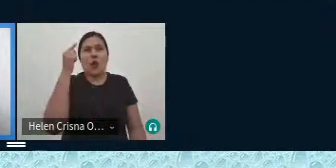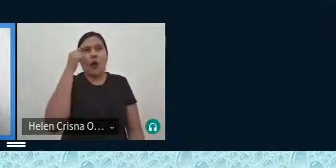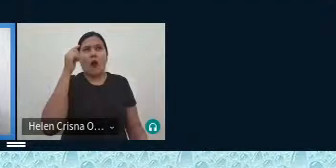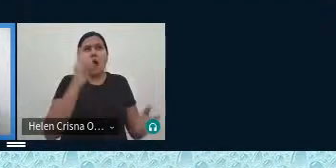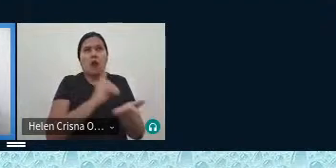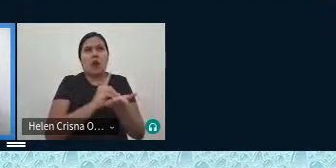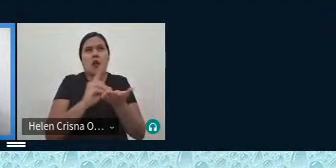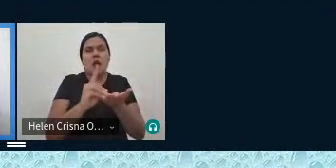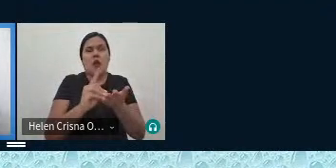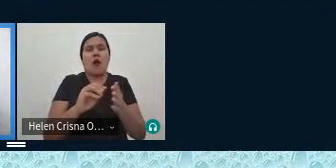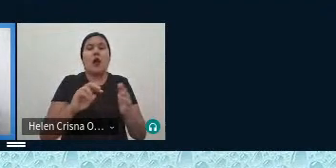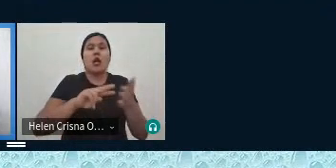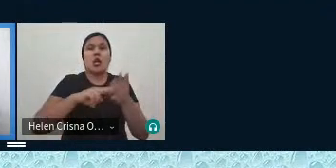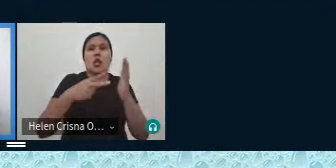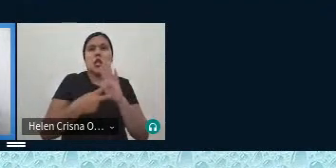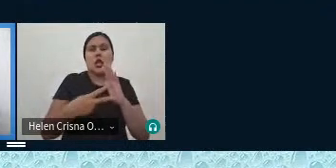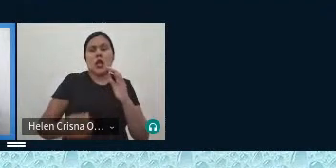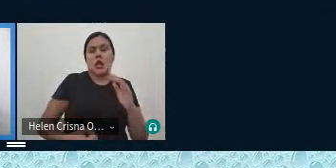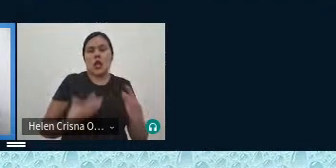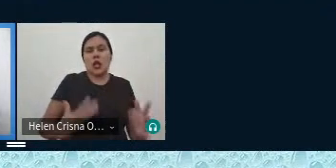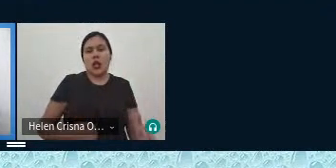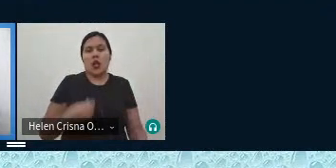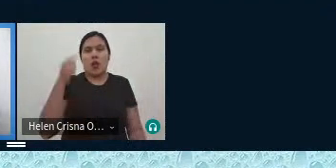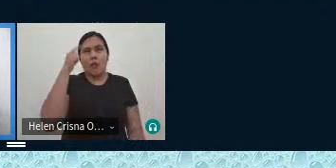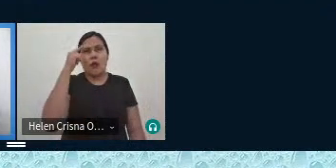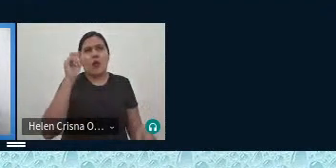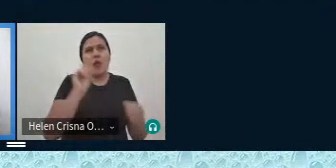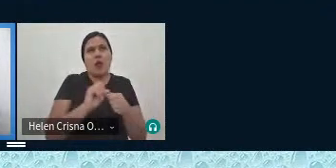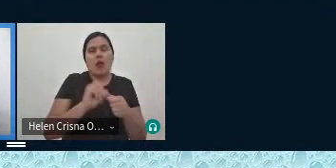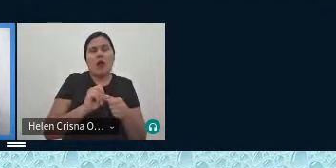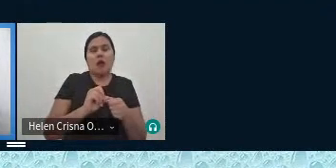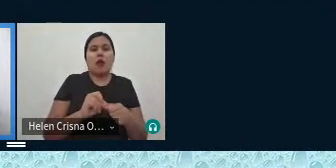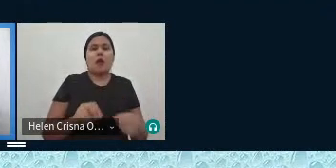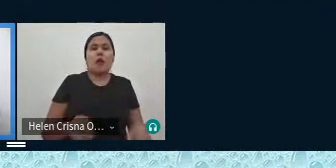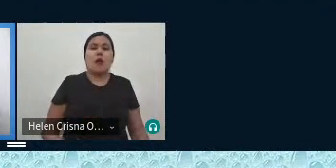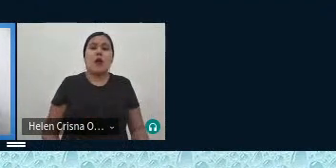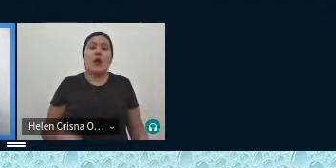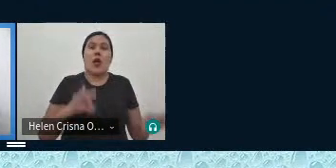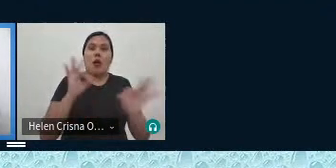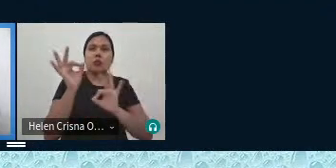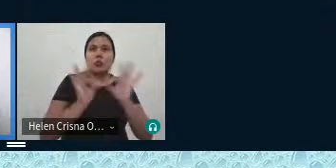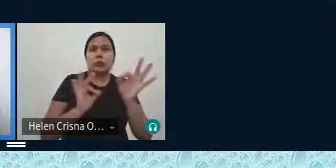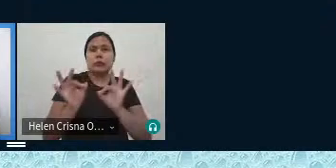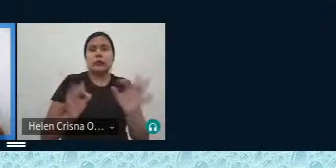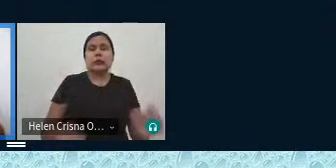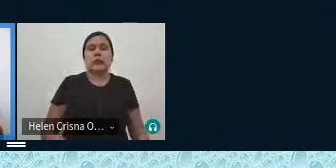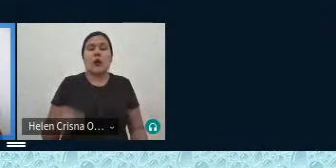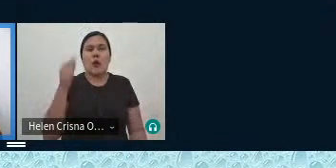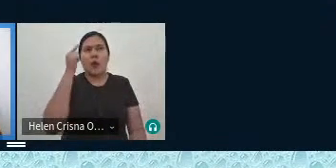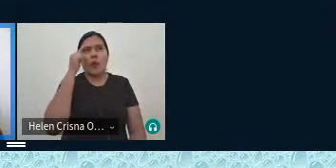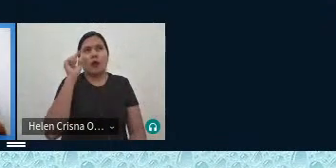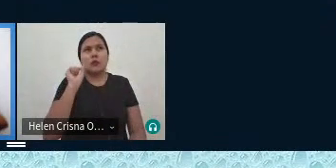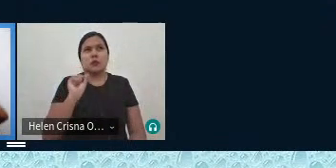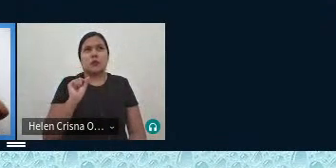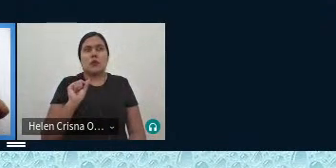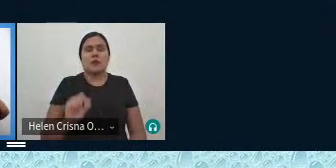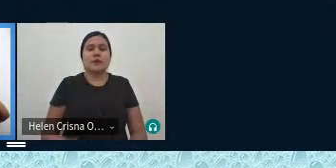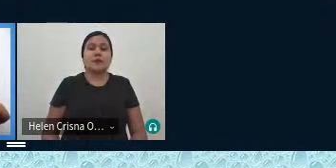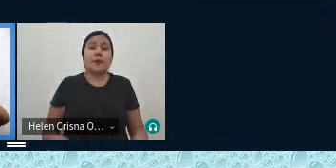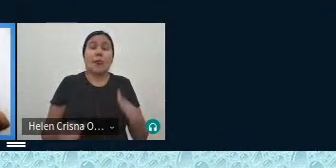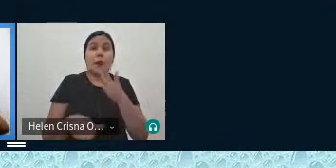significados poéticos quando eu pensei em fazer esse plano eu pensei assim primeiro